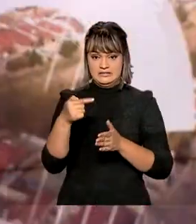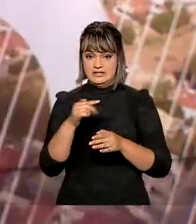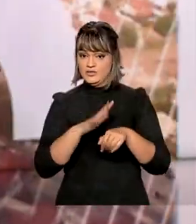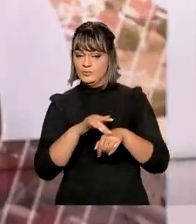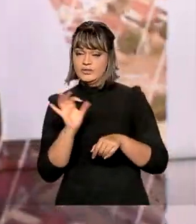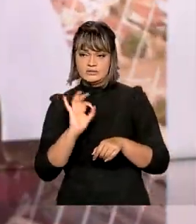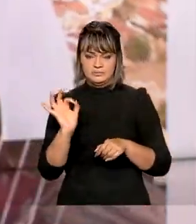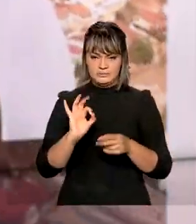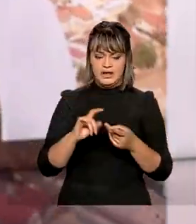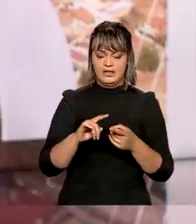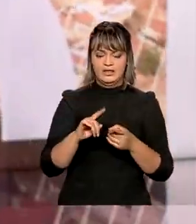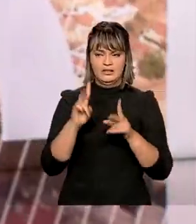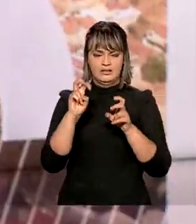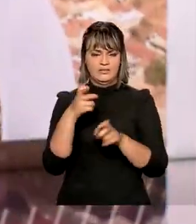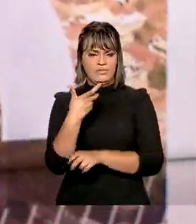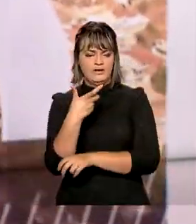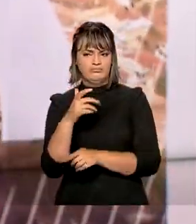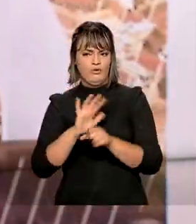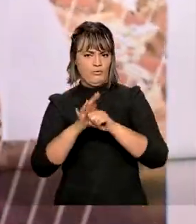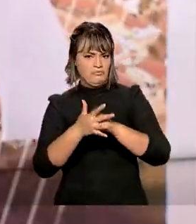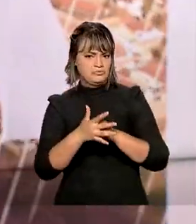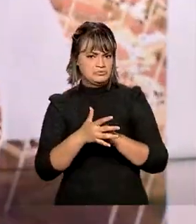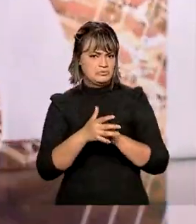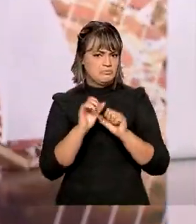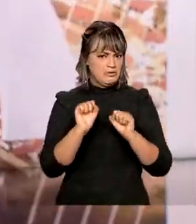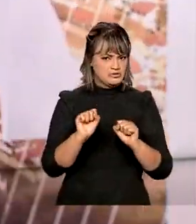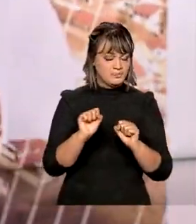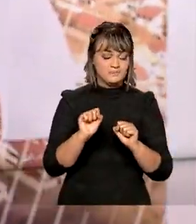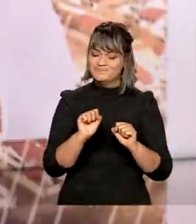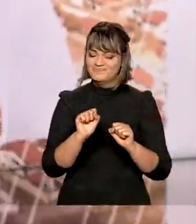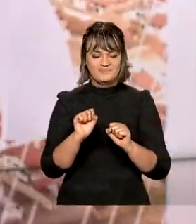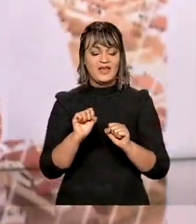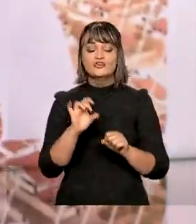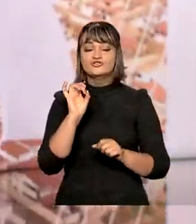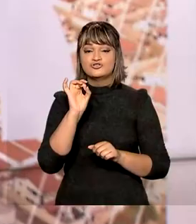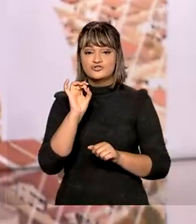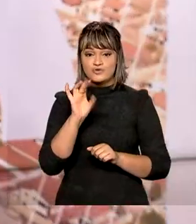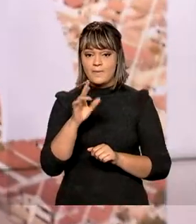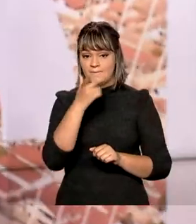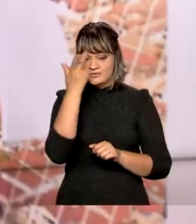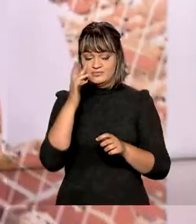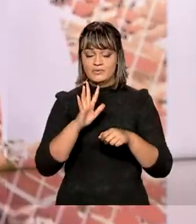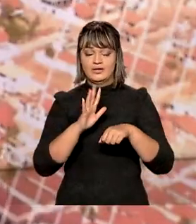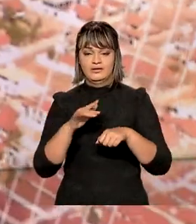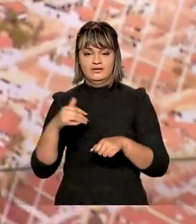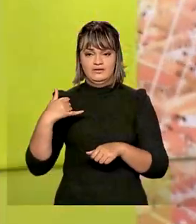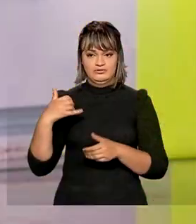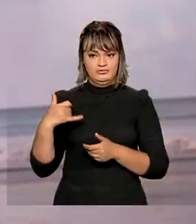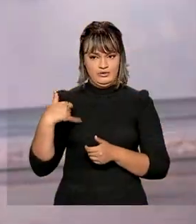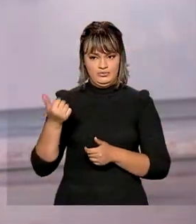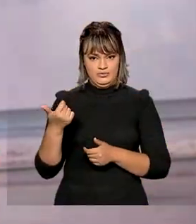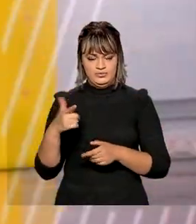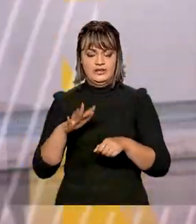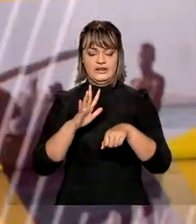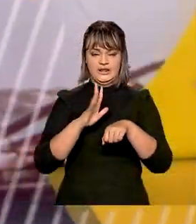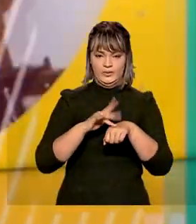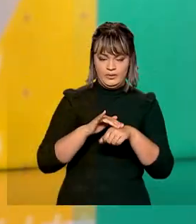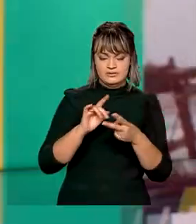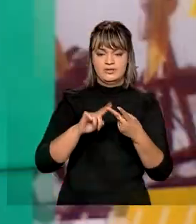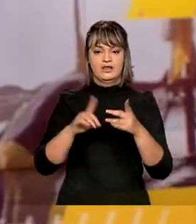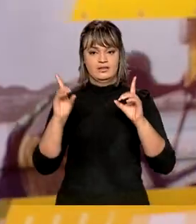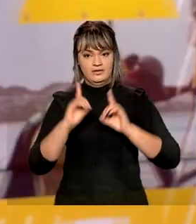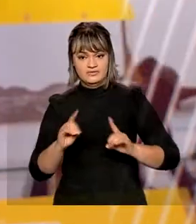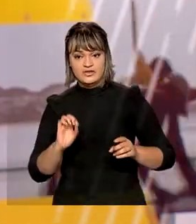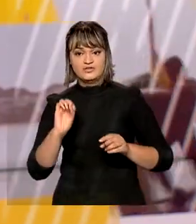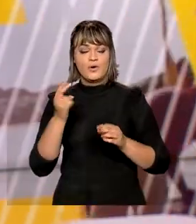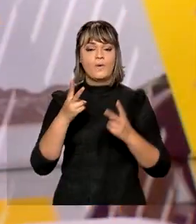comorbidades contra a Covid-19. A partir de agora, apenas adolescentes com comorbidades, deficiência permanente ou que